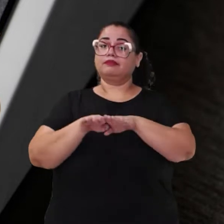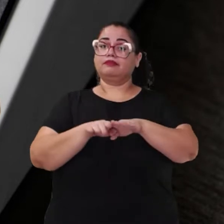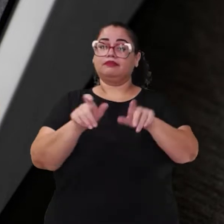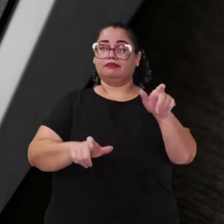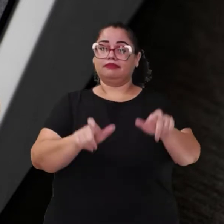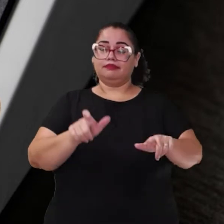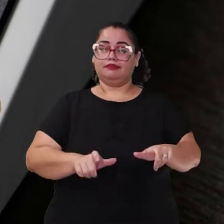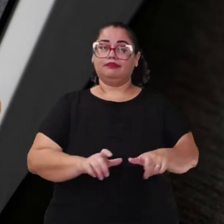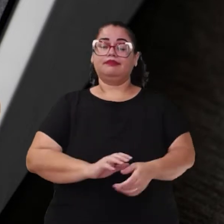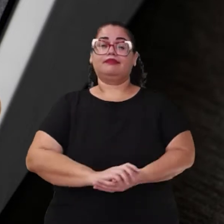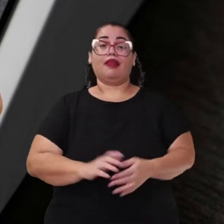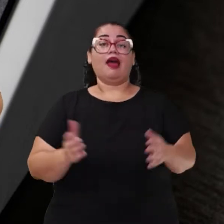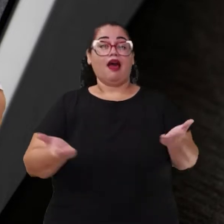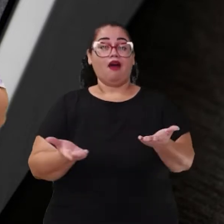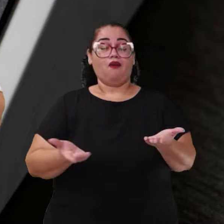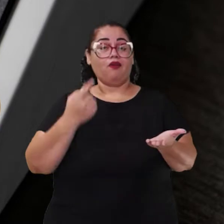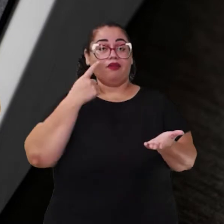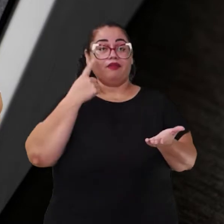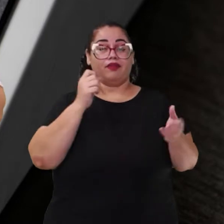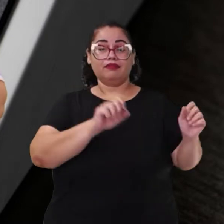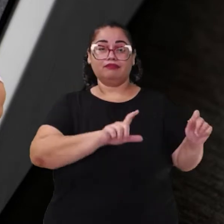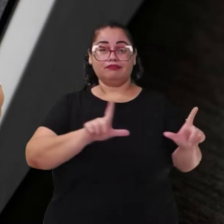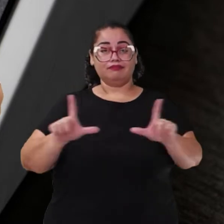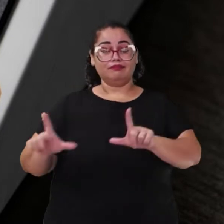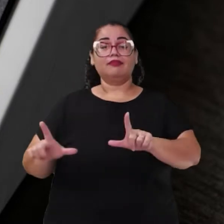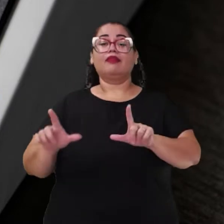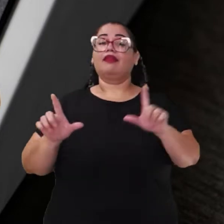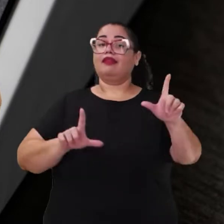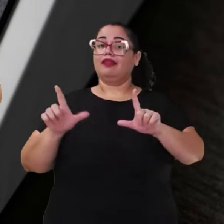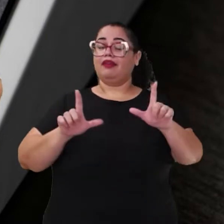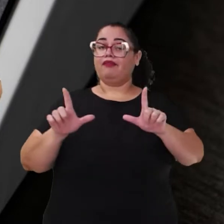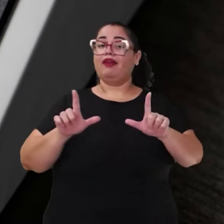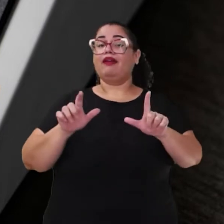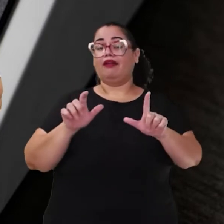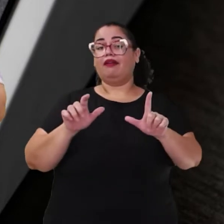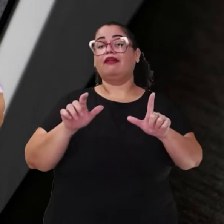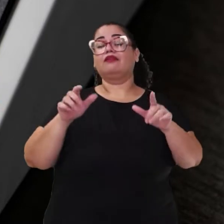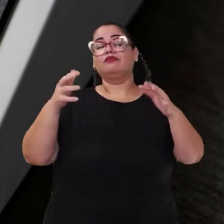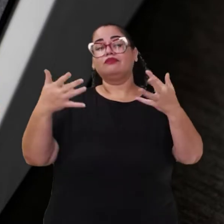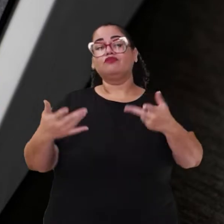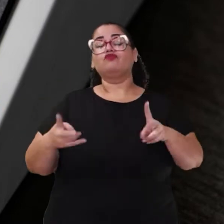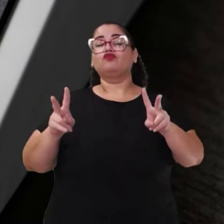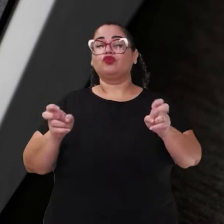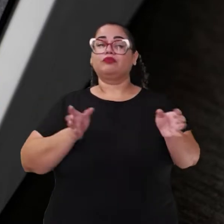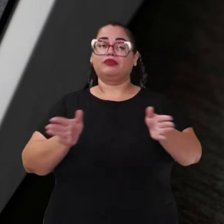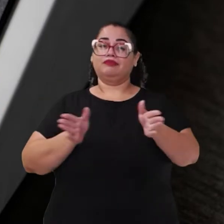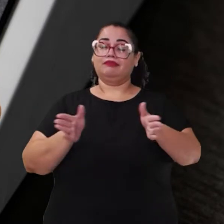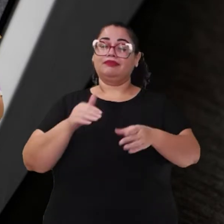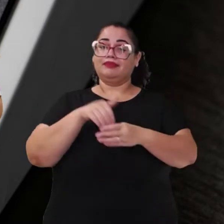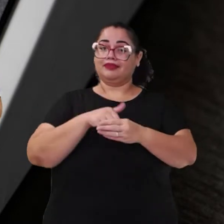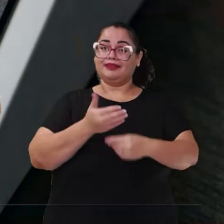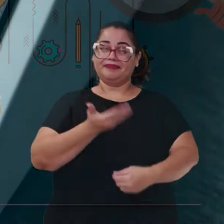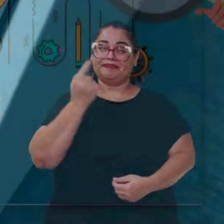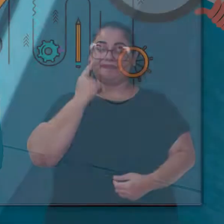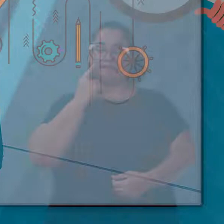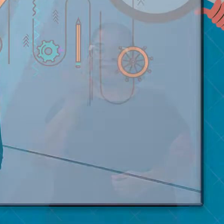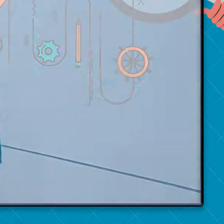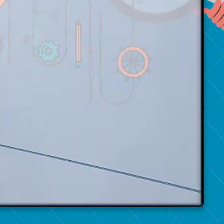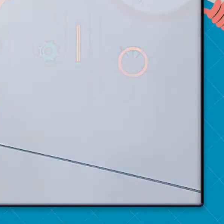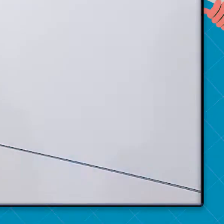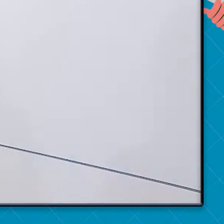Agora, vamos juntos assistir ao vídeo da TV ALEGO sobre a acessibilidade nas eleições. Vamos?